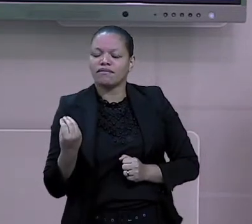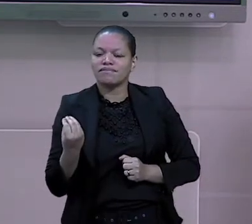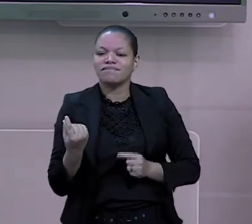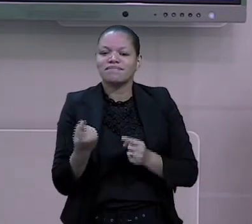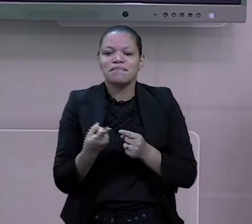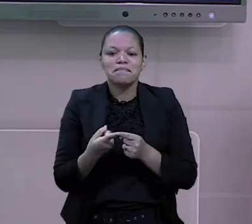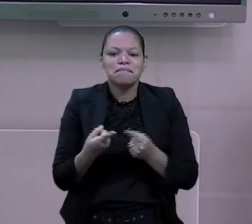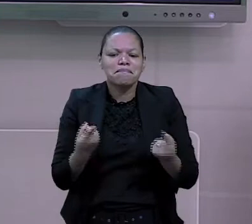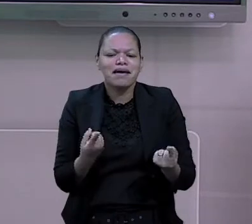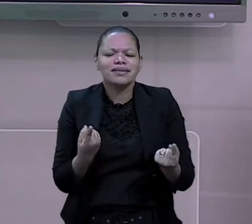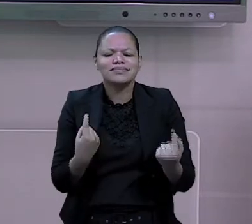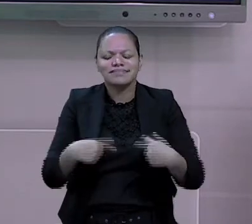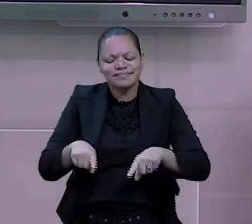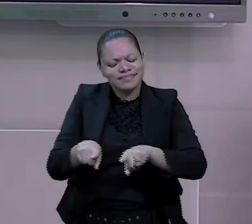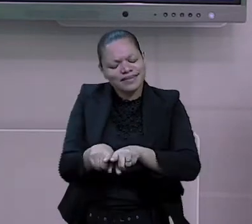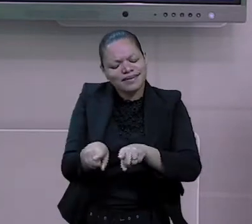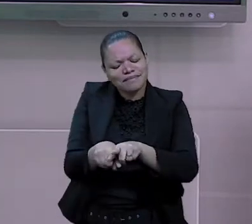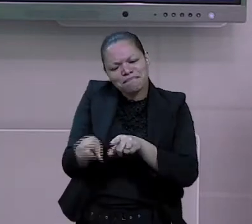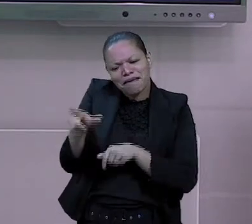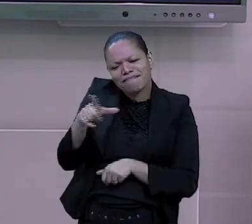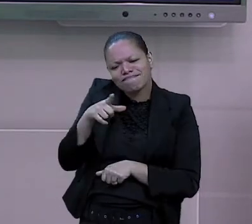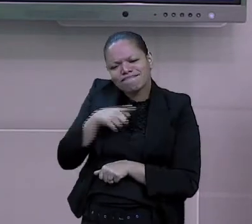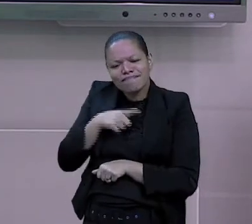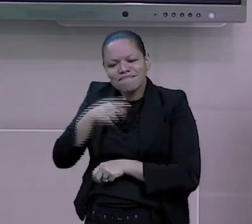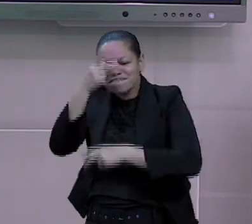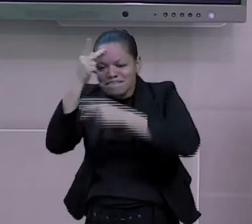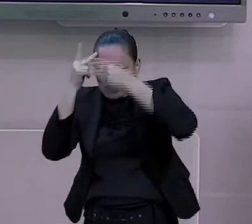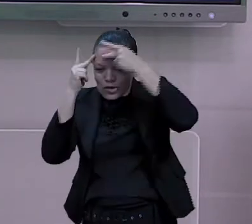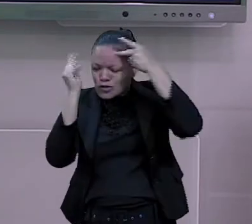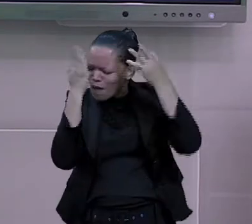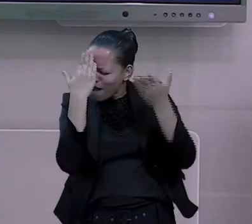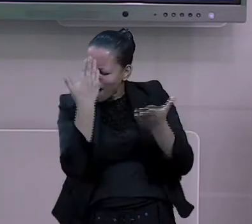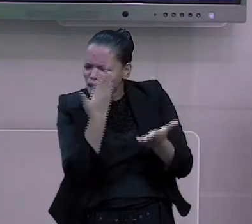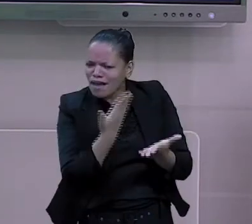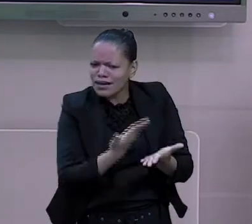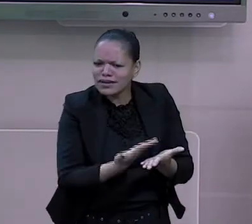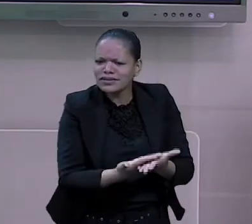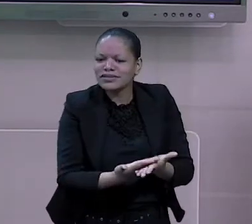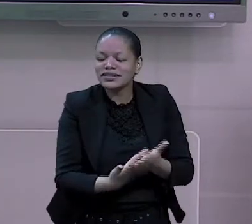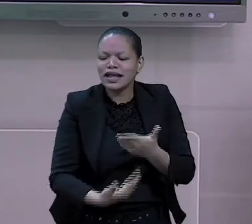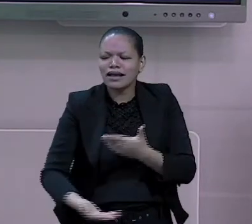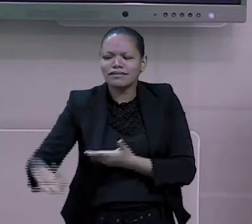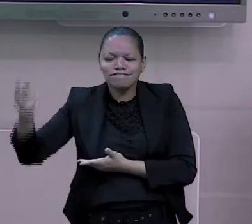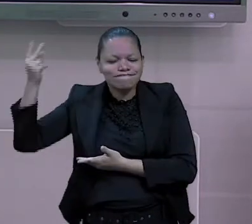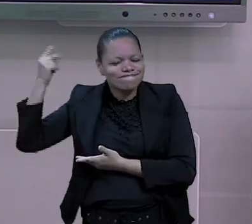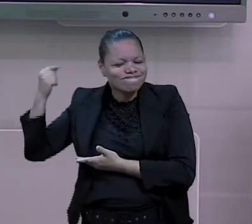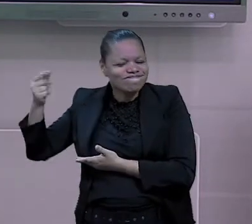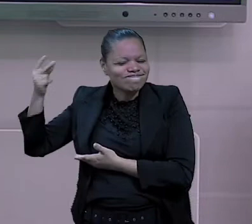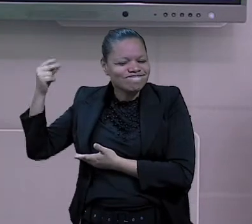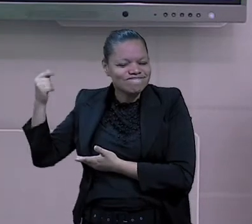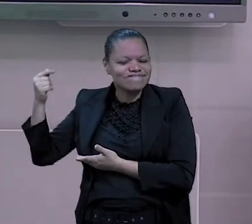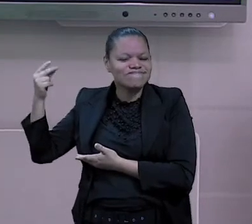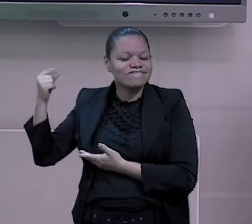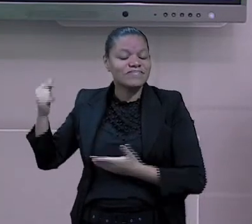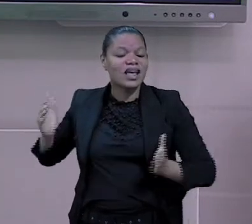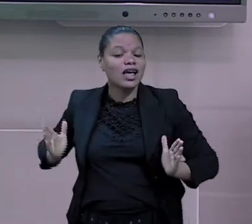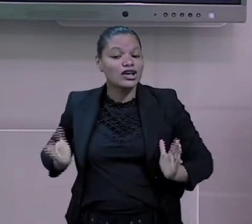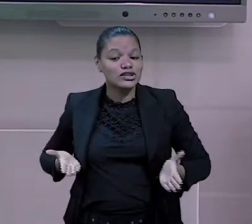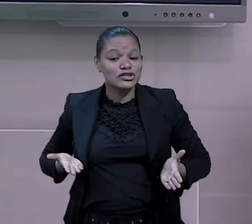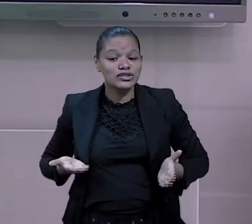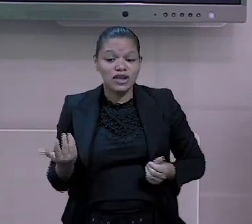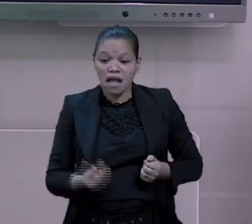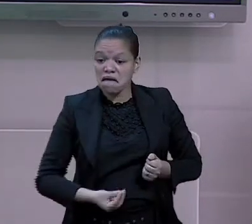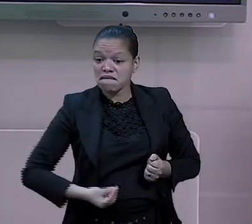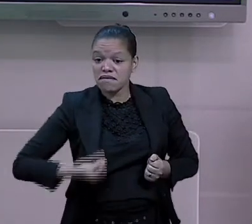que a gente não pode nem contar que é de tão antigo que é. E Exopo vivia lá na Grécia, um